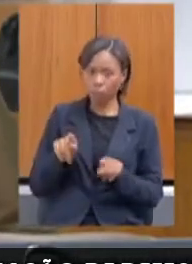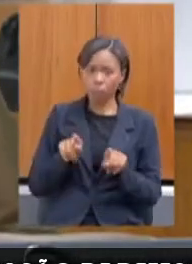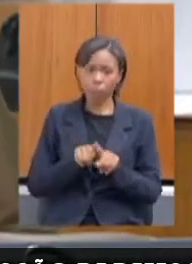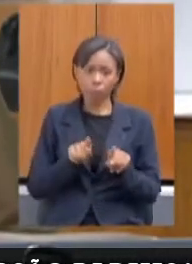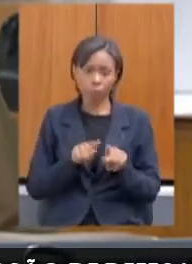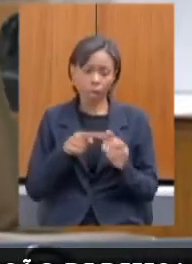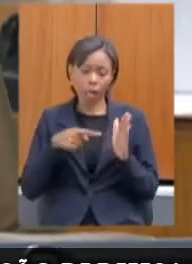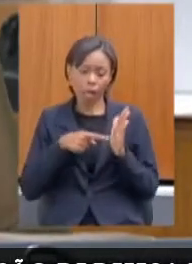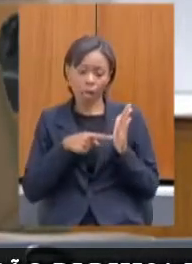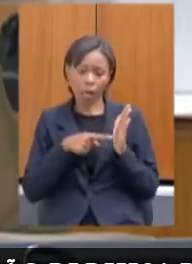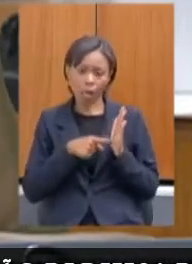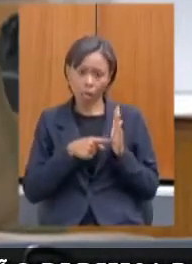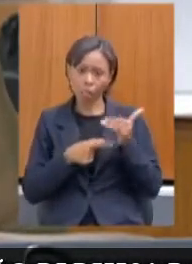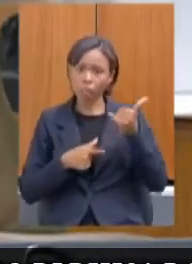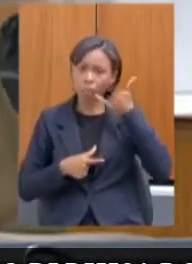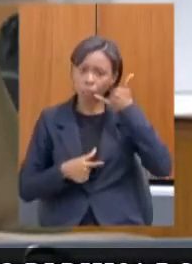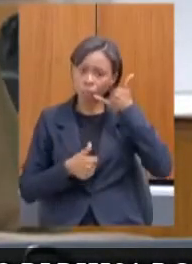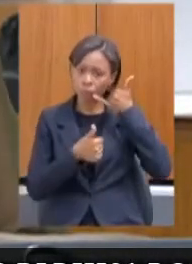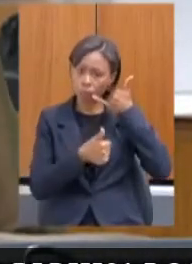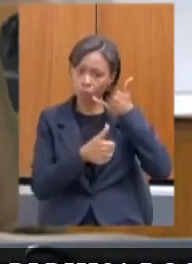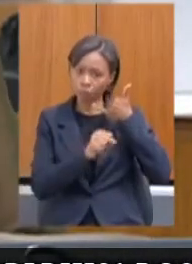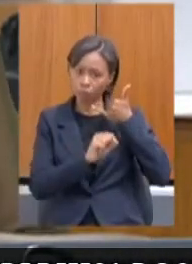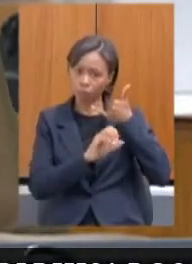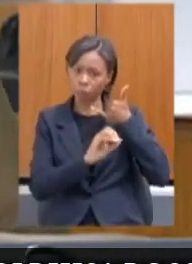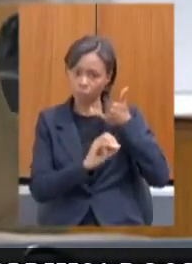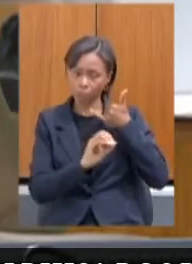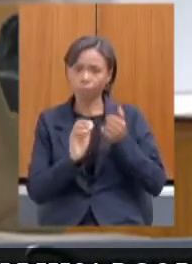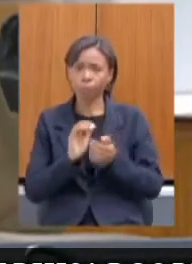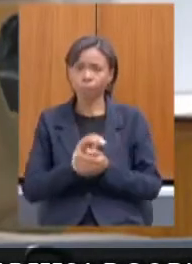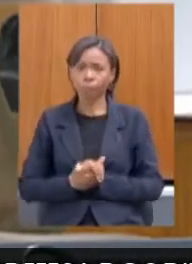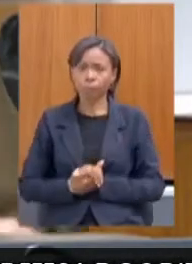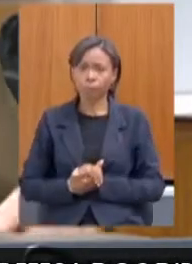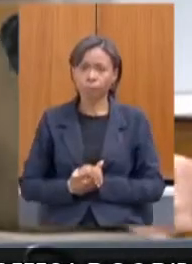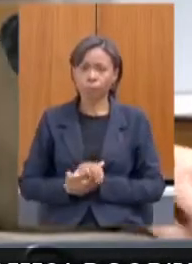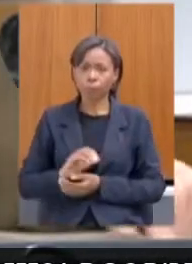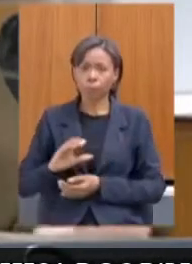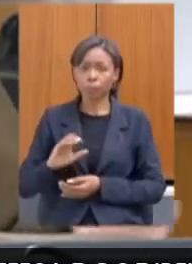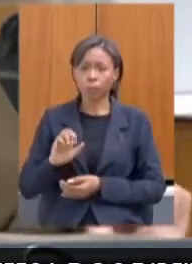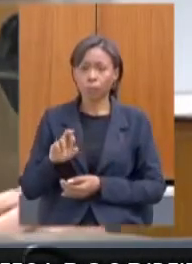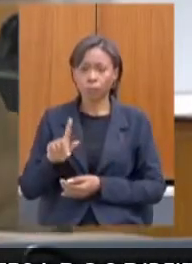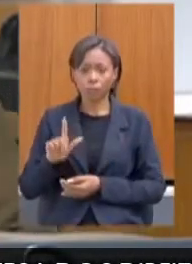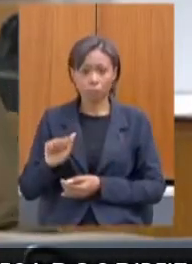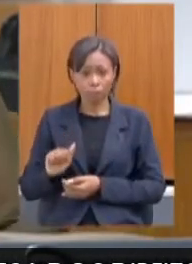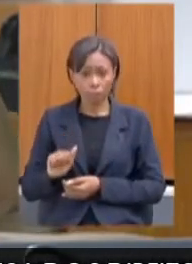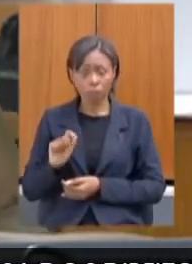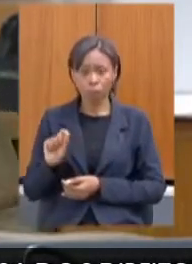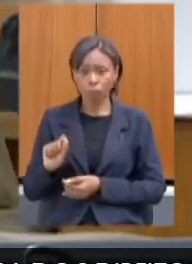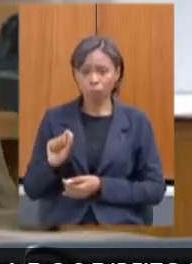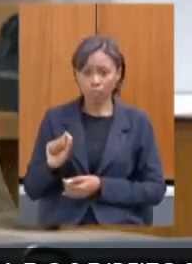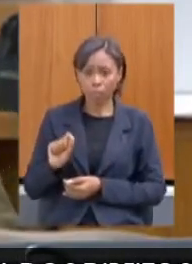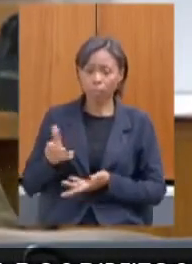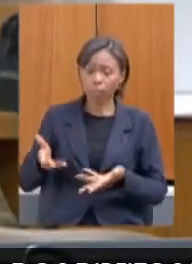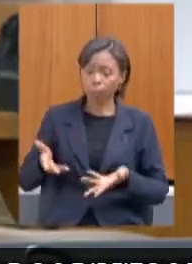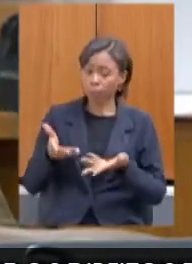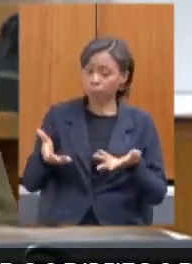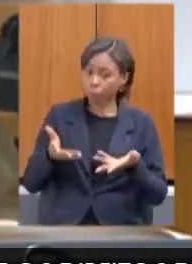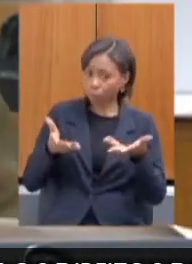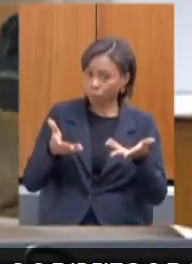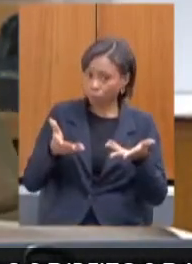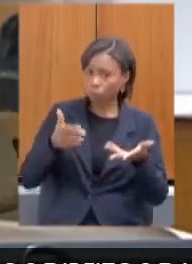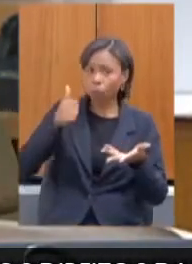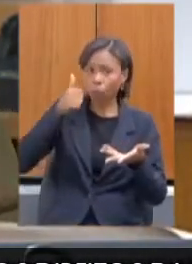180. Falando do atendimento do CERNA, os telefones do CERNA, e estimulando essa mulher na rede a sim